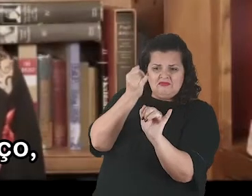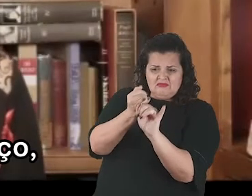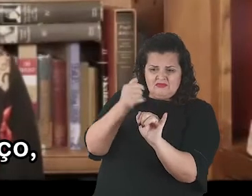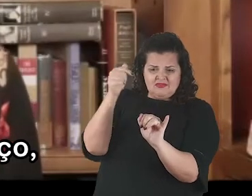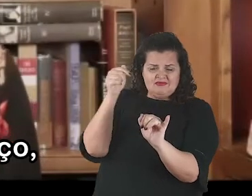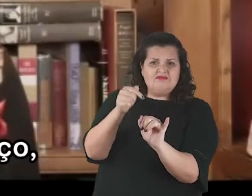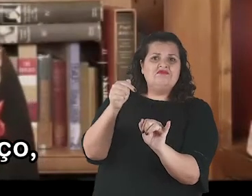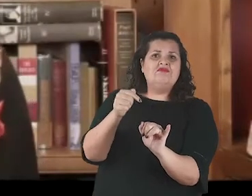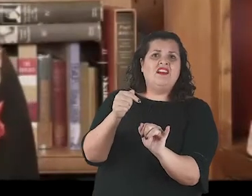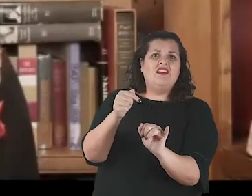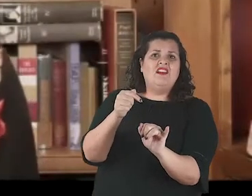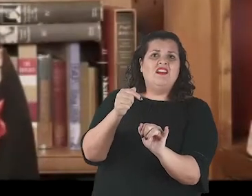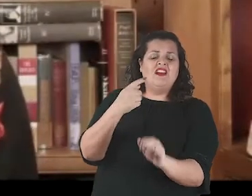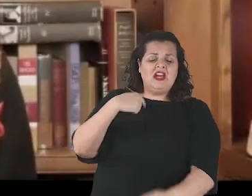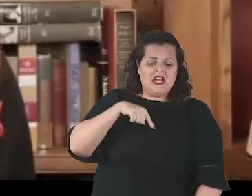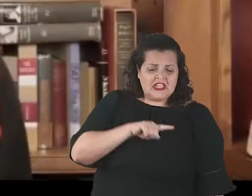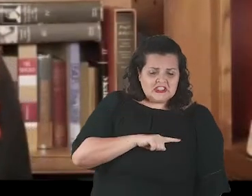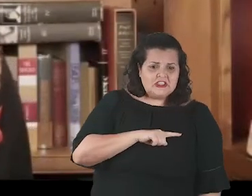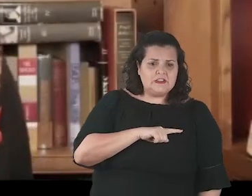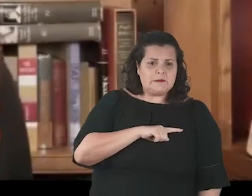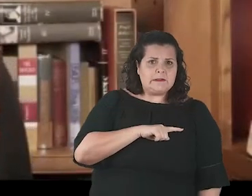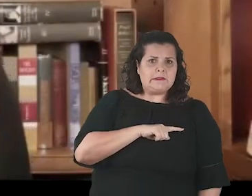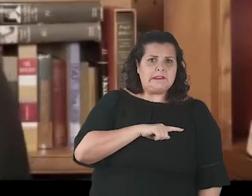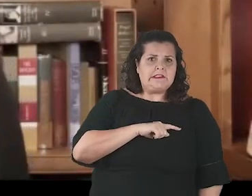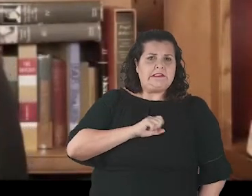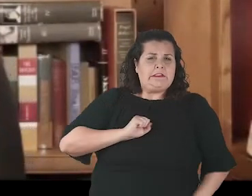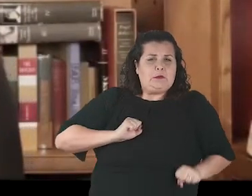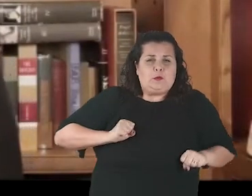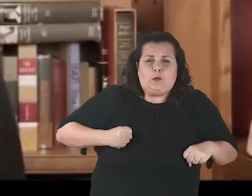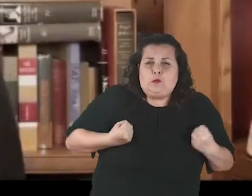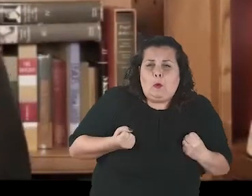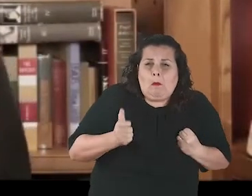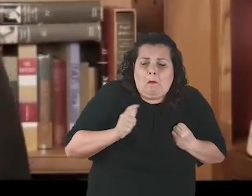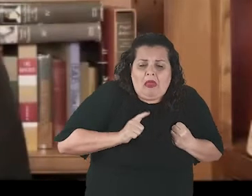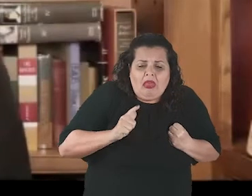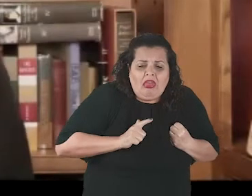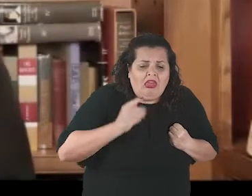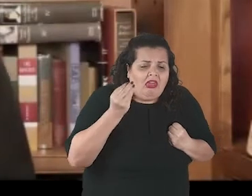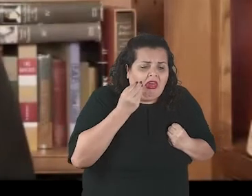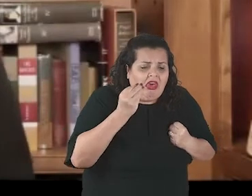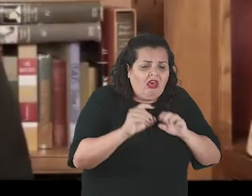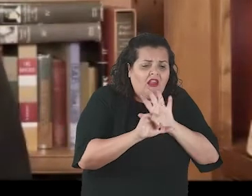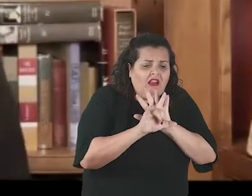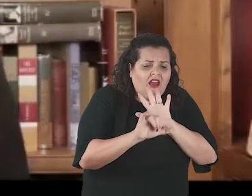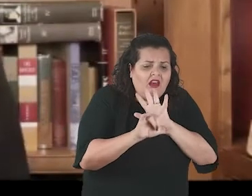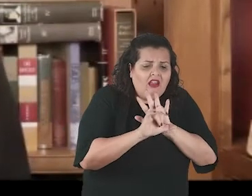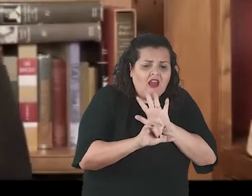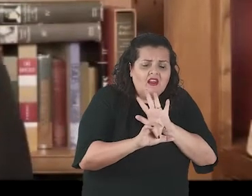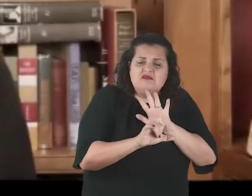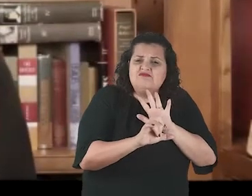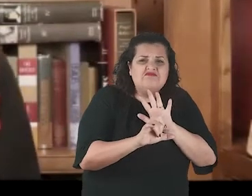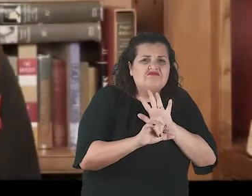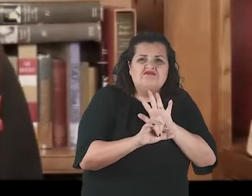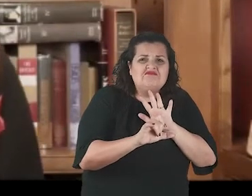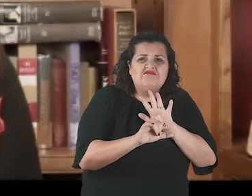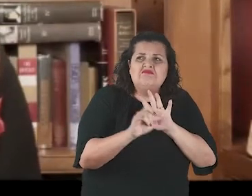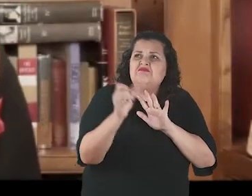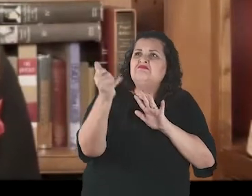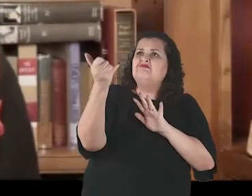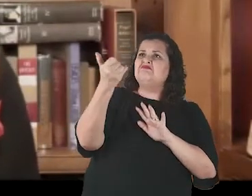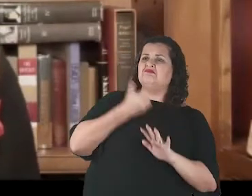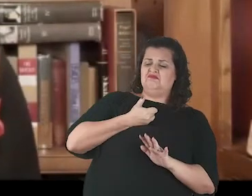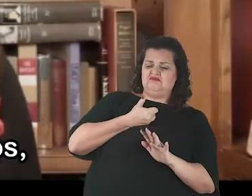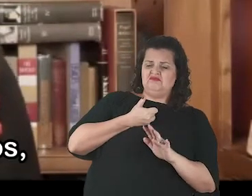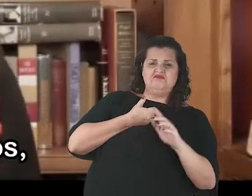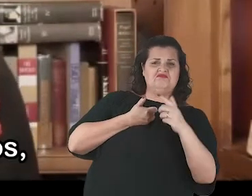do ciberespaço, apesar de termos nos esforçado muito para conquistar esses direitos e